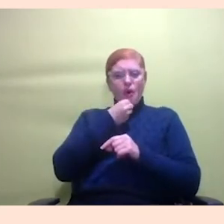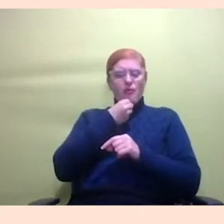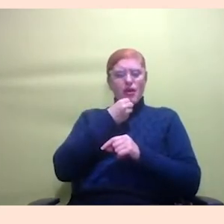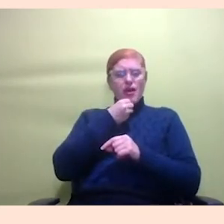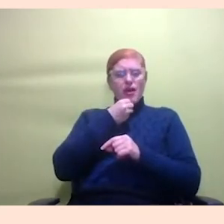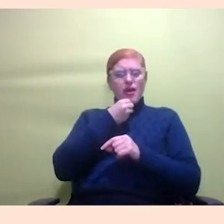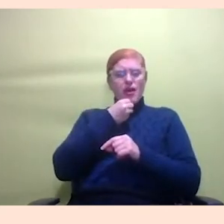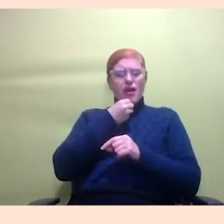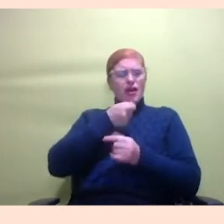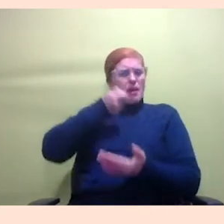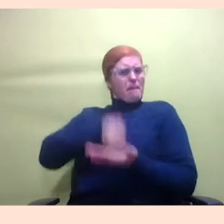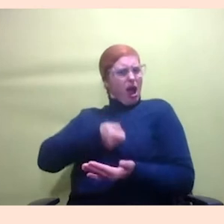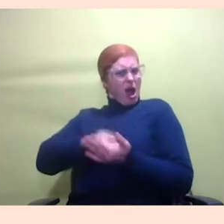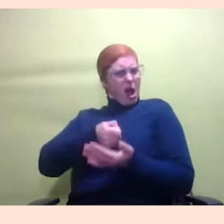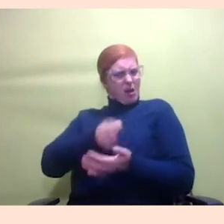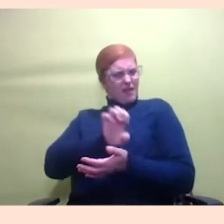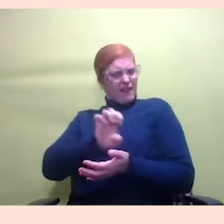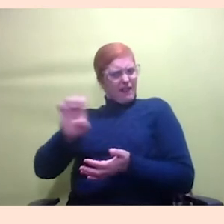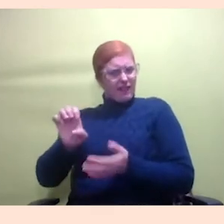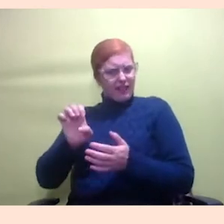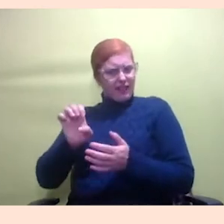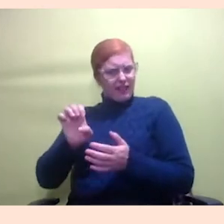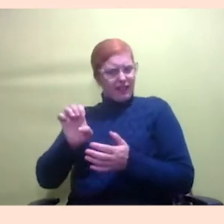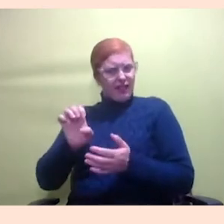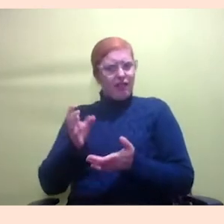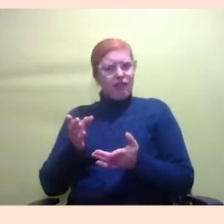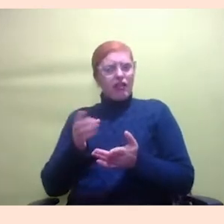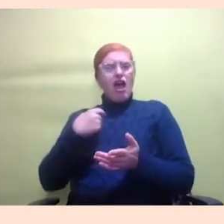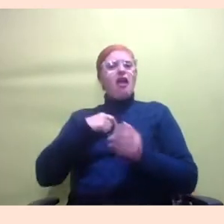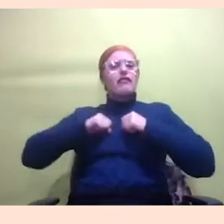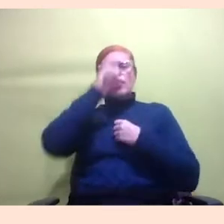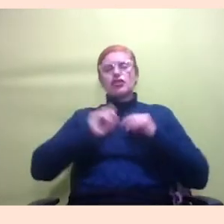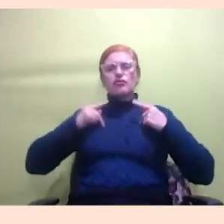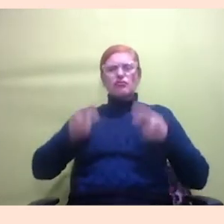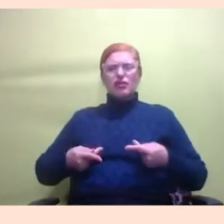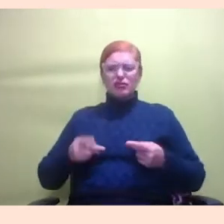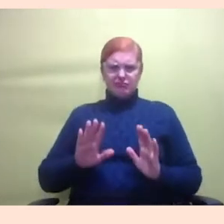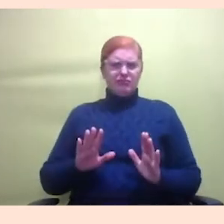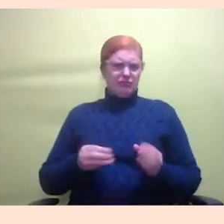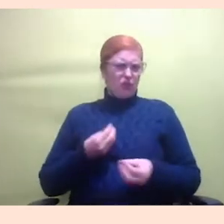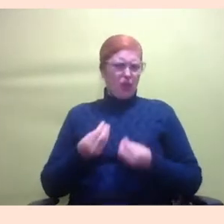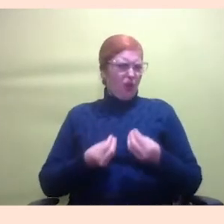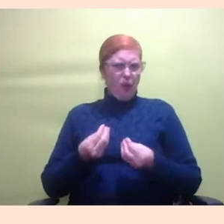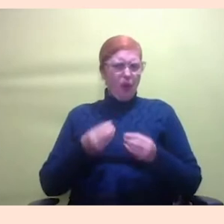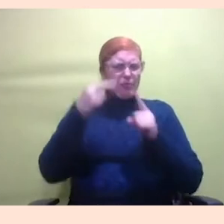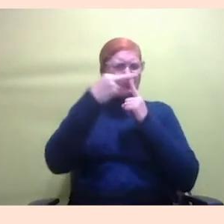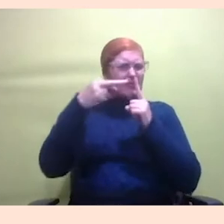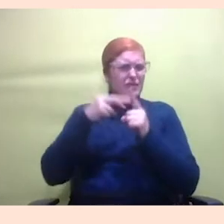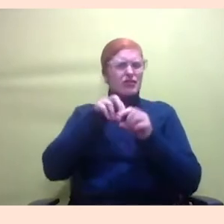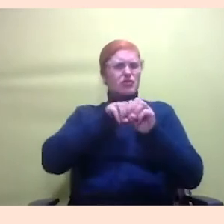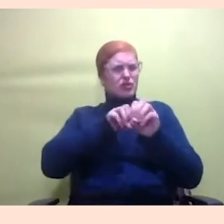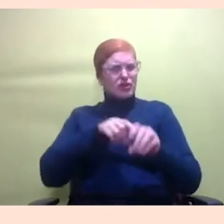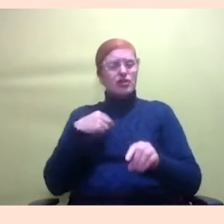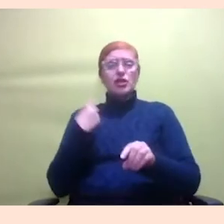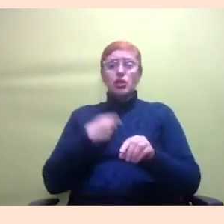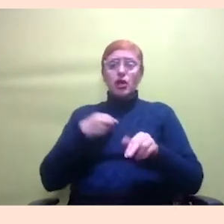de direitos humanos sabe? então assim, eu acho que isso reverbera na perspectiva da educação na nossa militância não dá pra gente dizer que tá